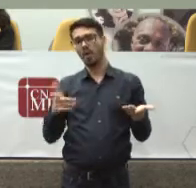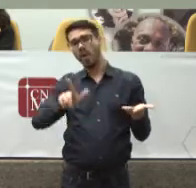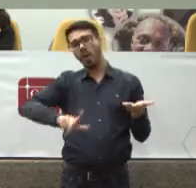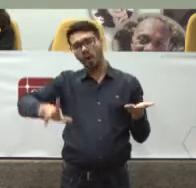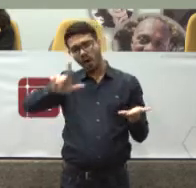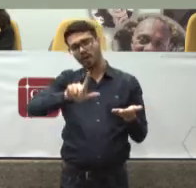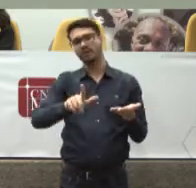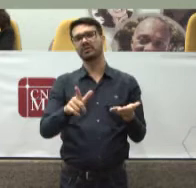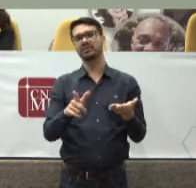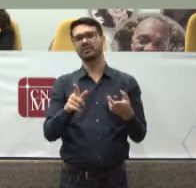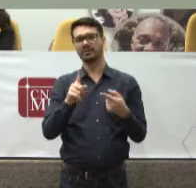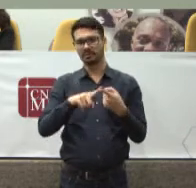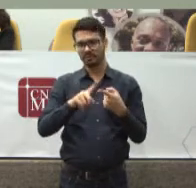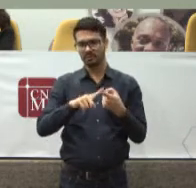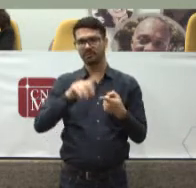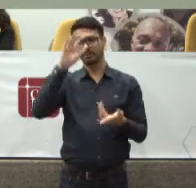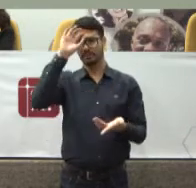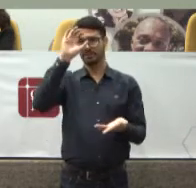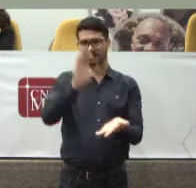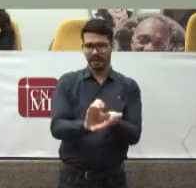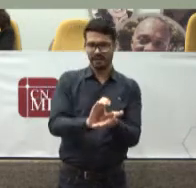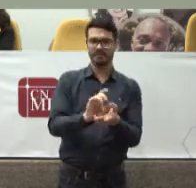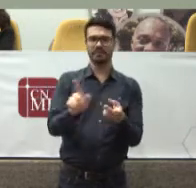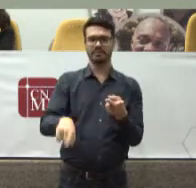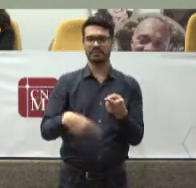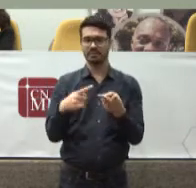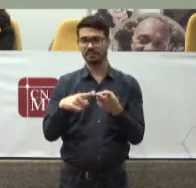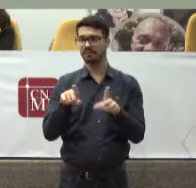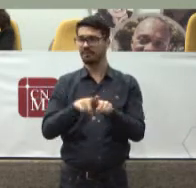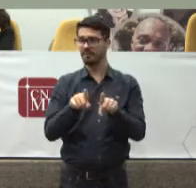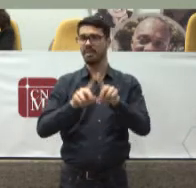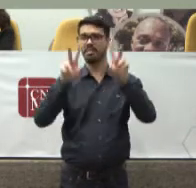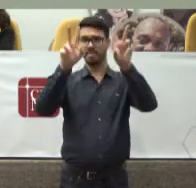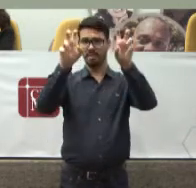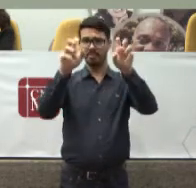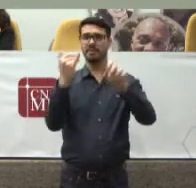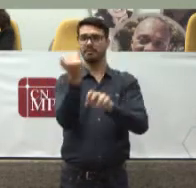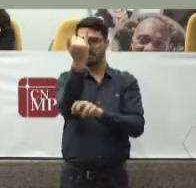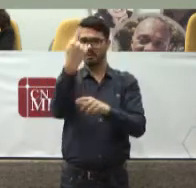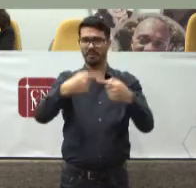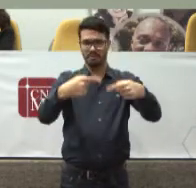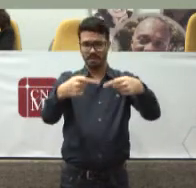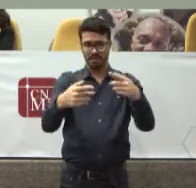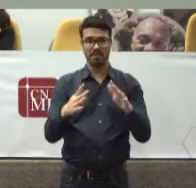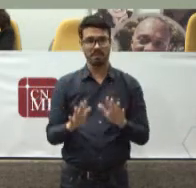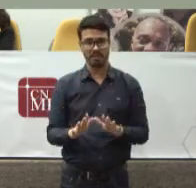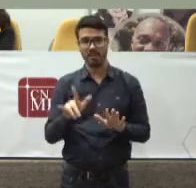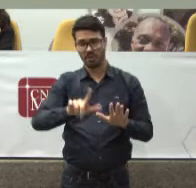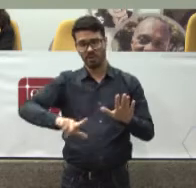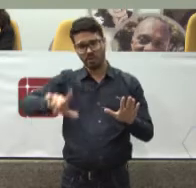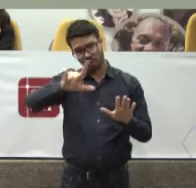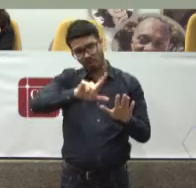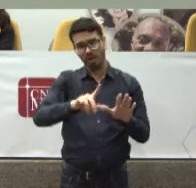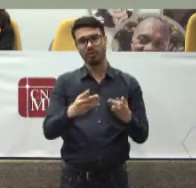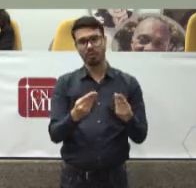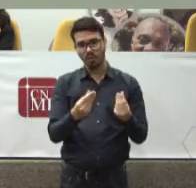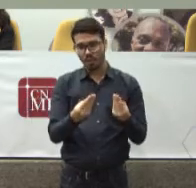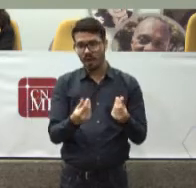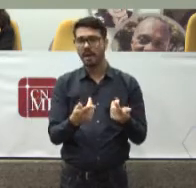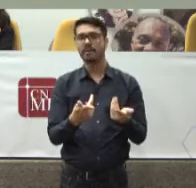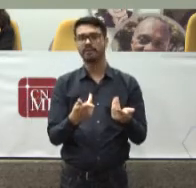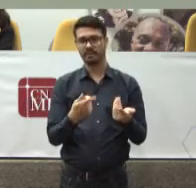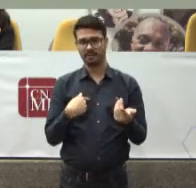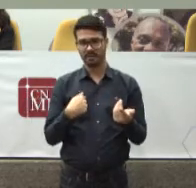discussão de teses Encaminhamento de enunciados São importantes Para qualificar cada vez mais O